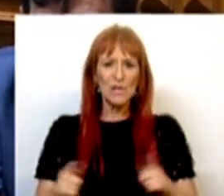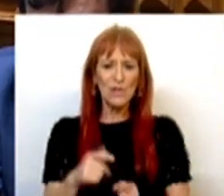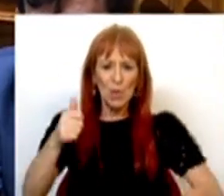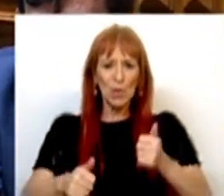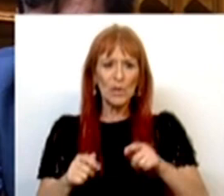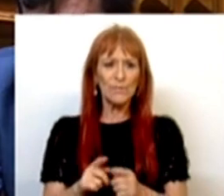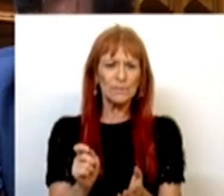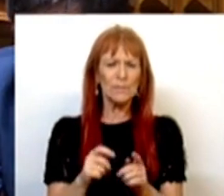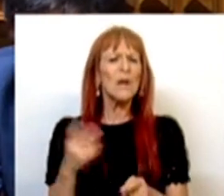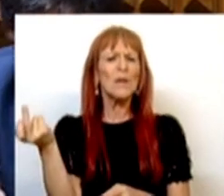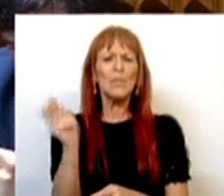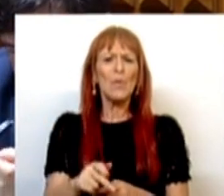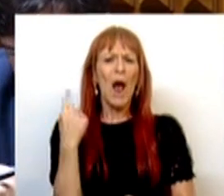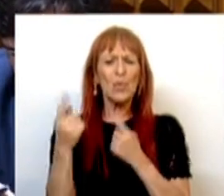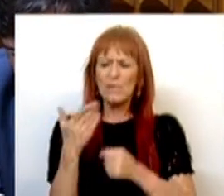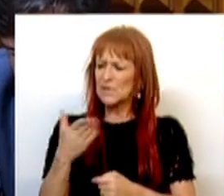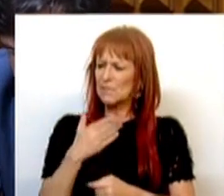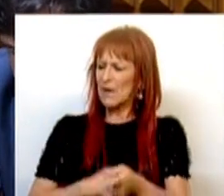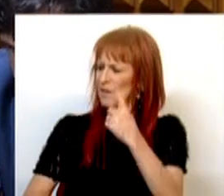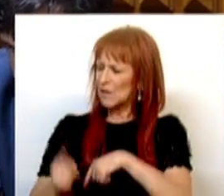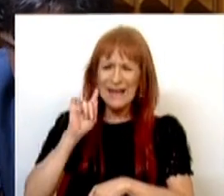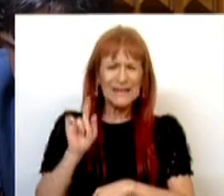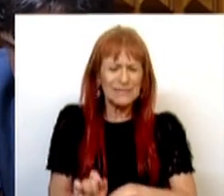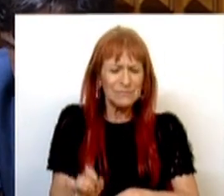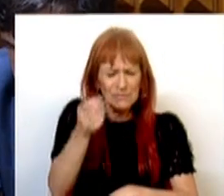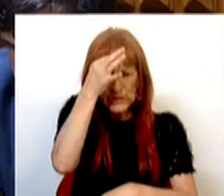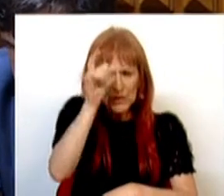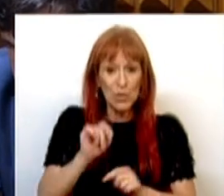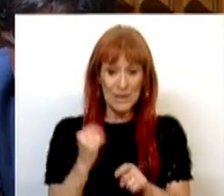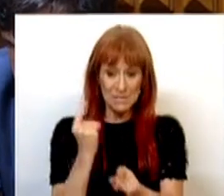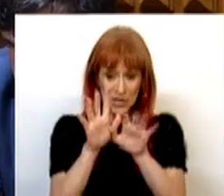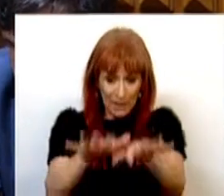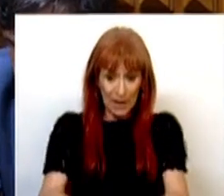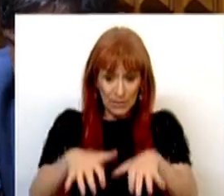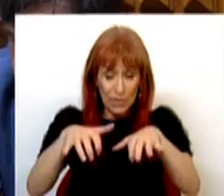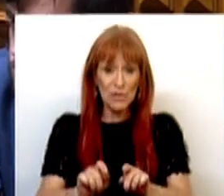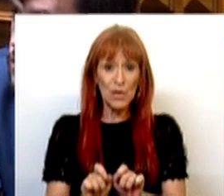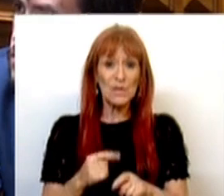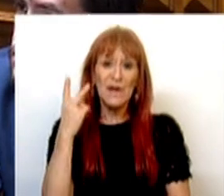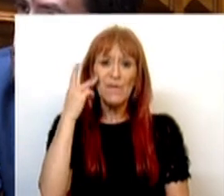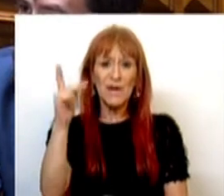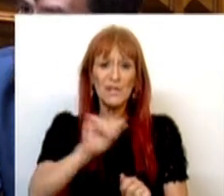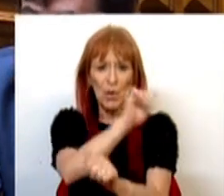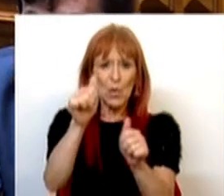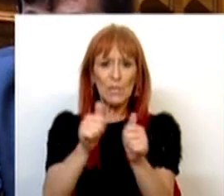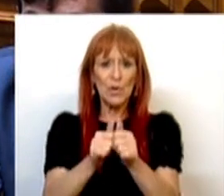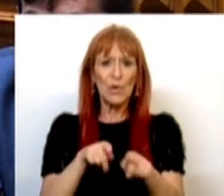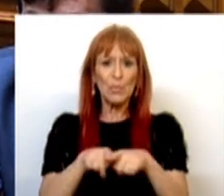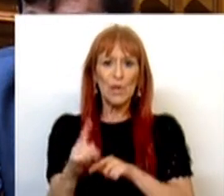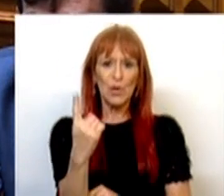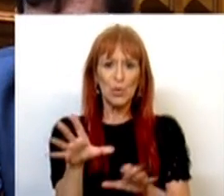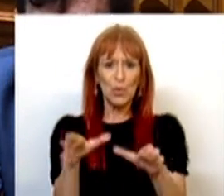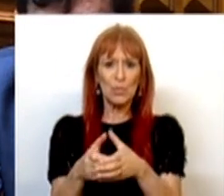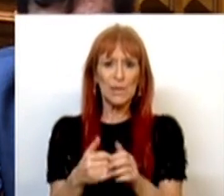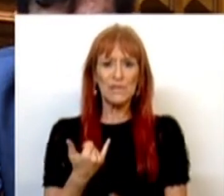ocorrência registada, pensamos que há algumas semanas, não temos a data exata, desta mesma Câmara, no quadro de uma visita acompanhada por um deputado do